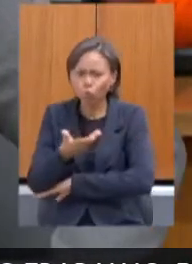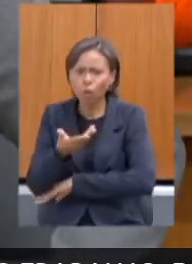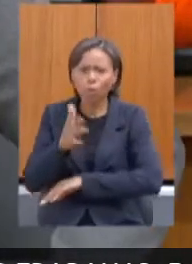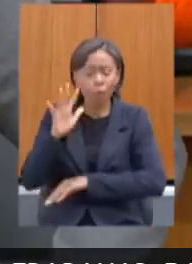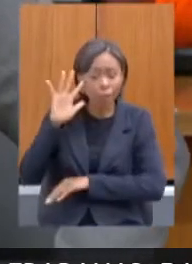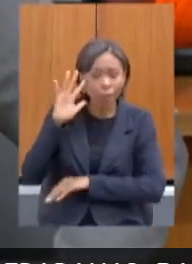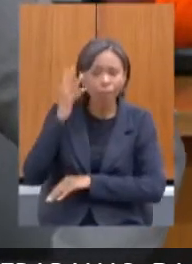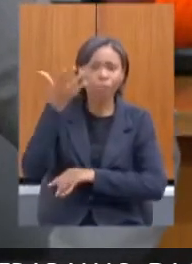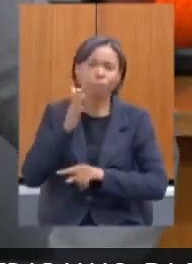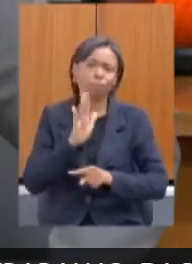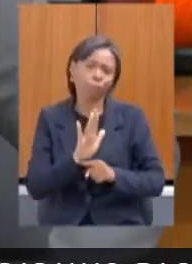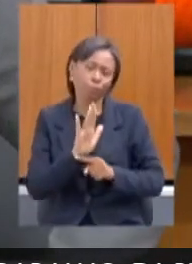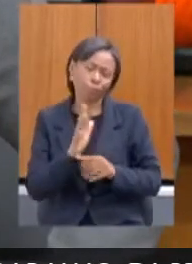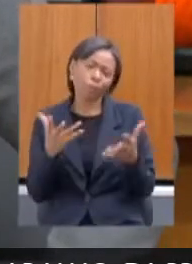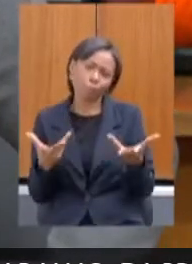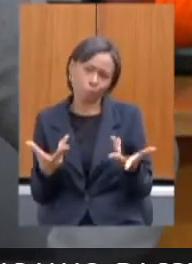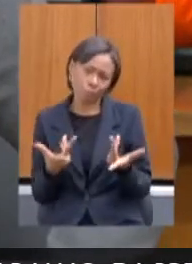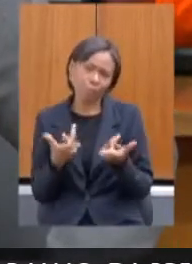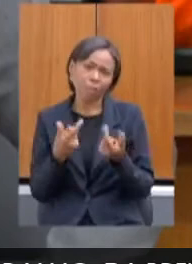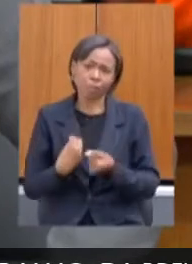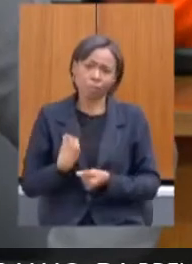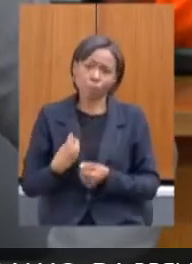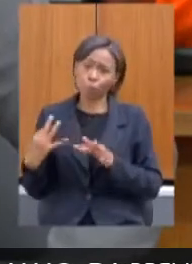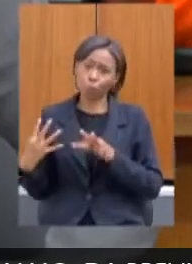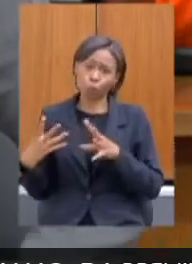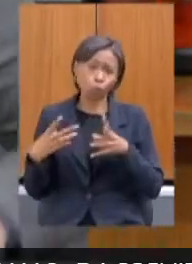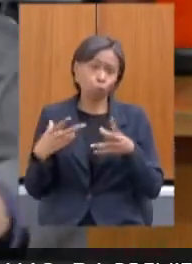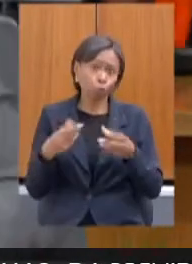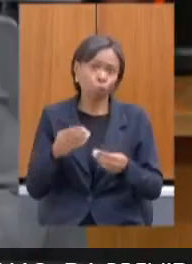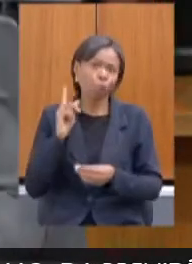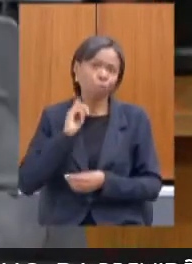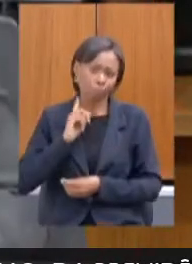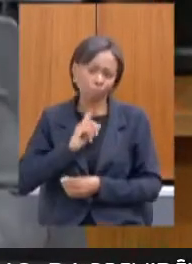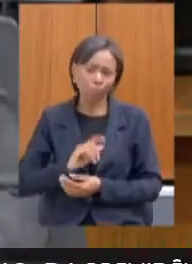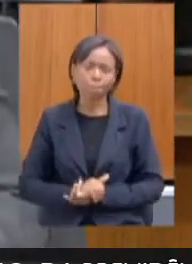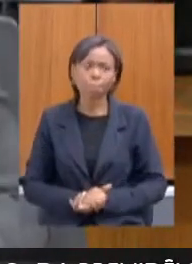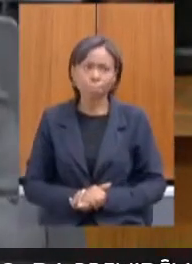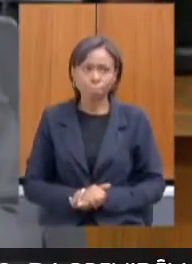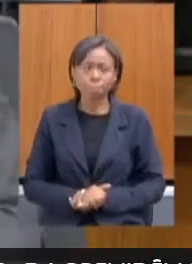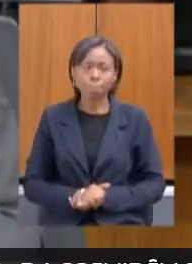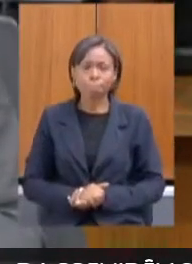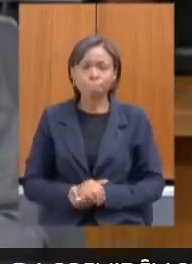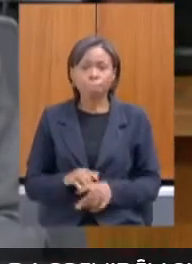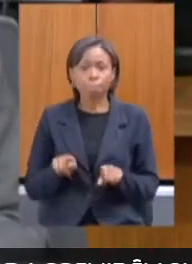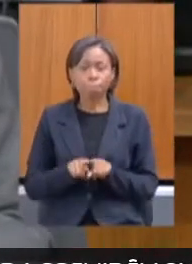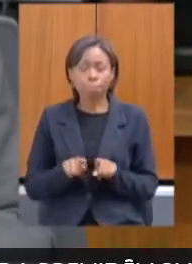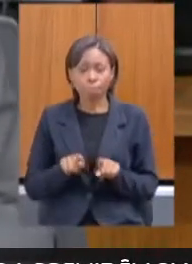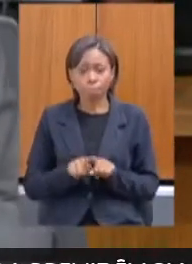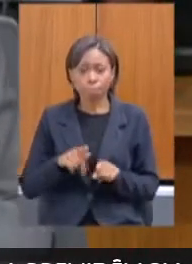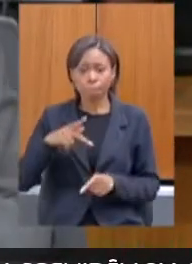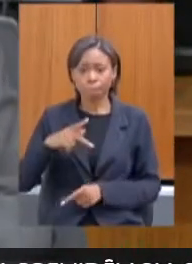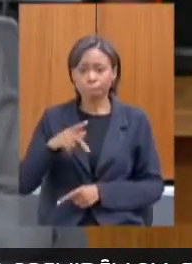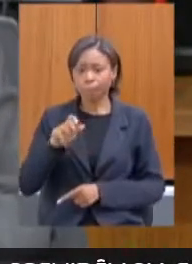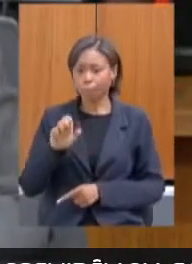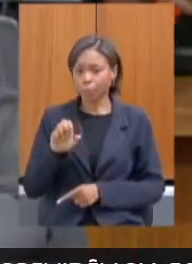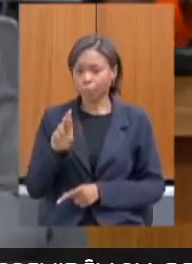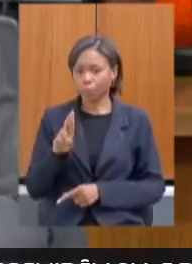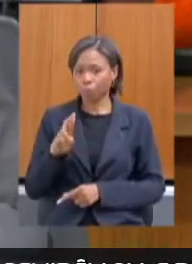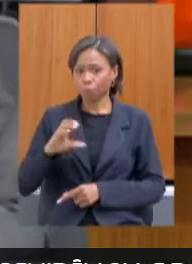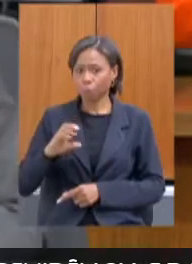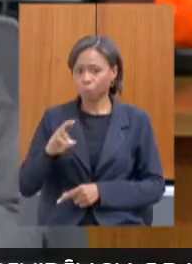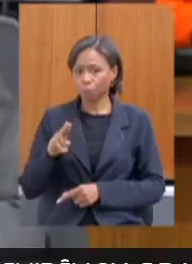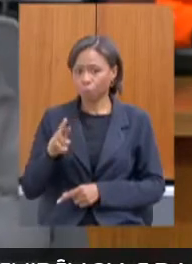mais uma vez, qualidade de vida para todos os mineiros. O Percursos Gerais, que aí é um programa também que eu gosto muito de mencionar, que é um programa